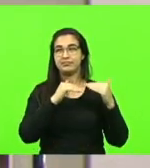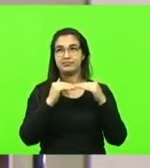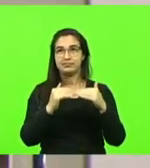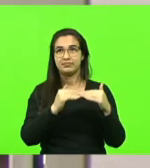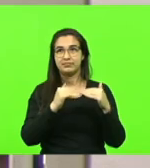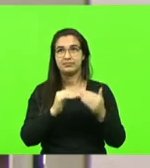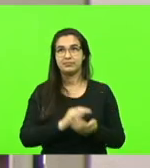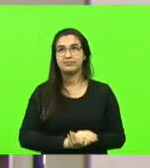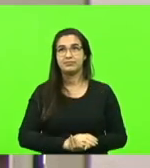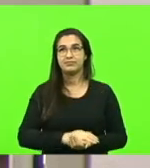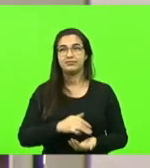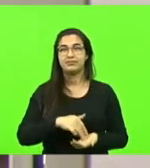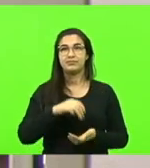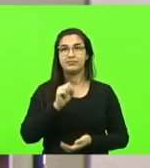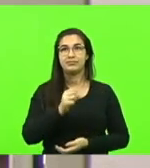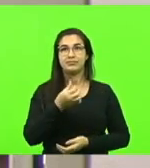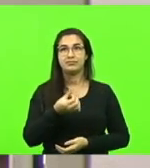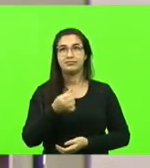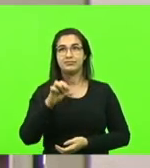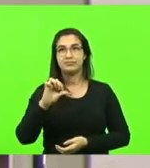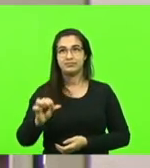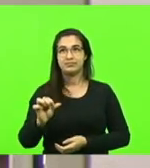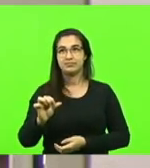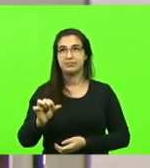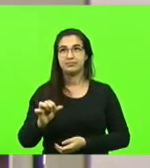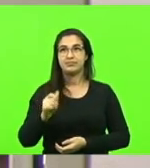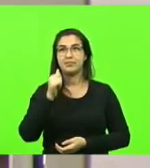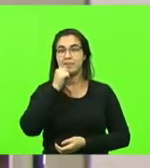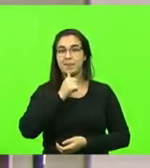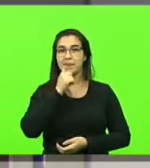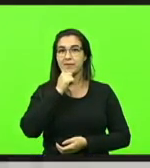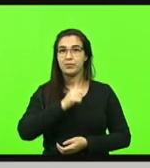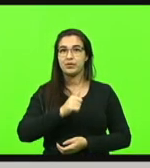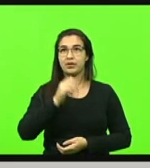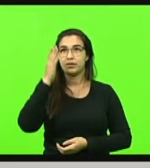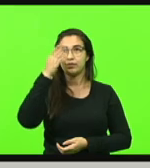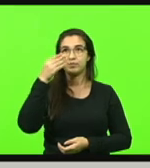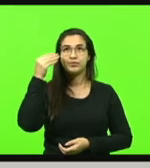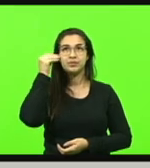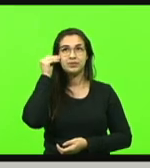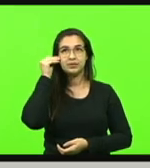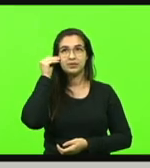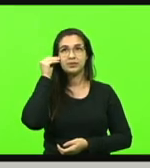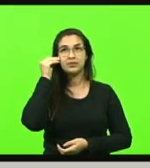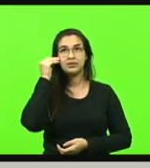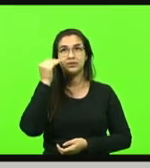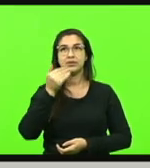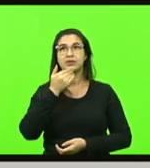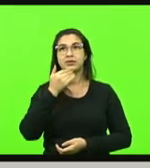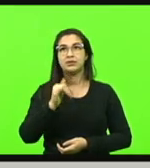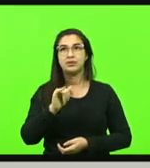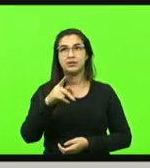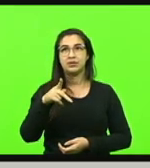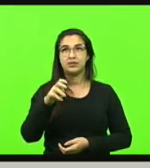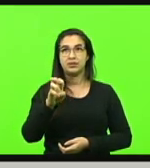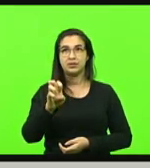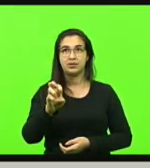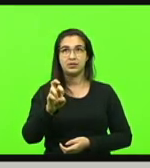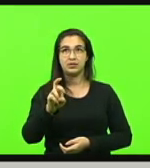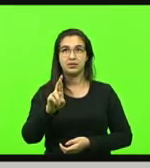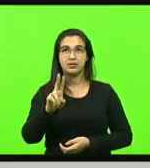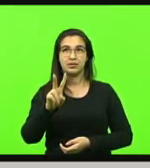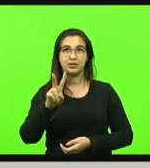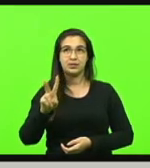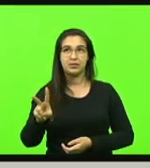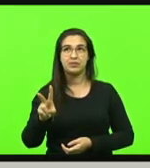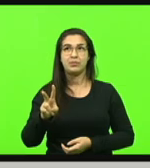unanimidade. Moção 869, ator deputado Luciane Carminati. Apelando ao presidente do Iprev e ao superintendente do INSS. Que realizem uma